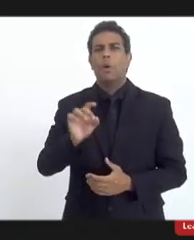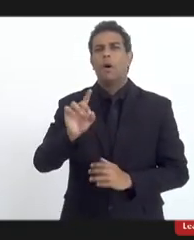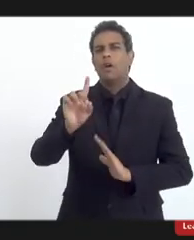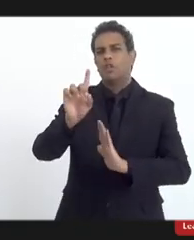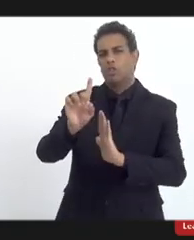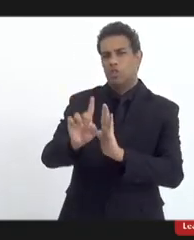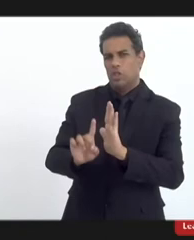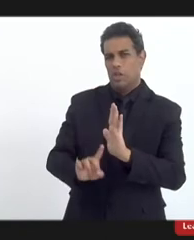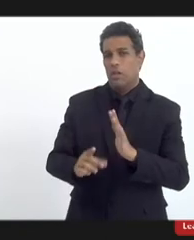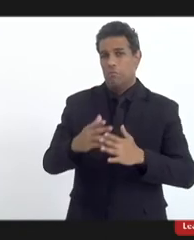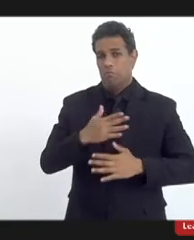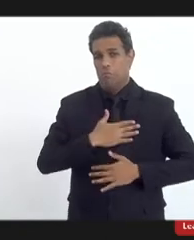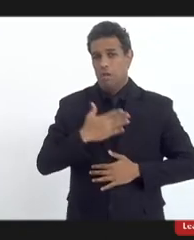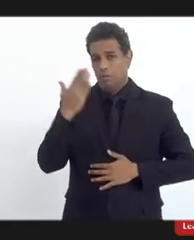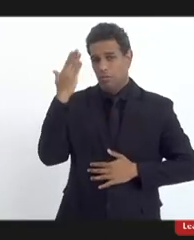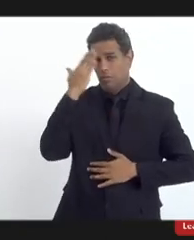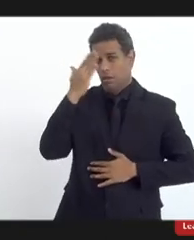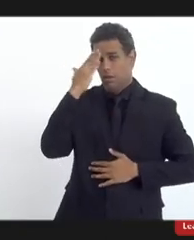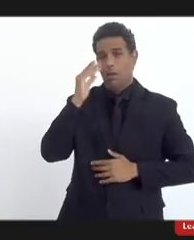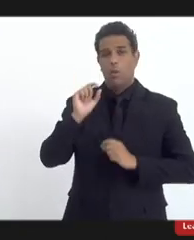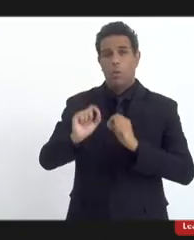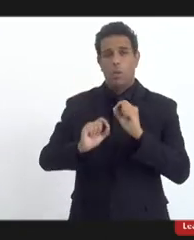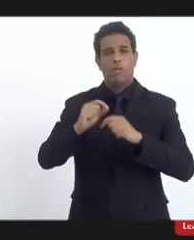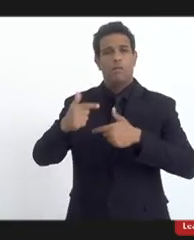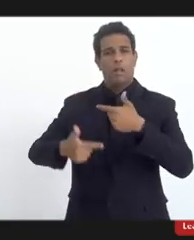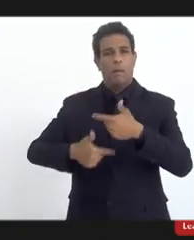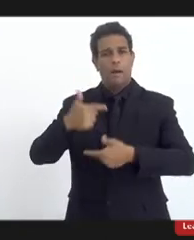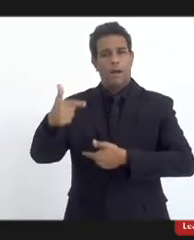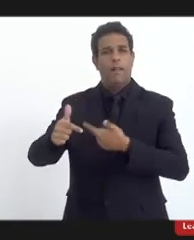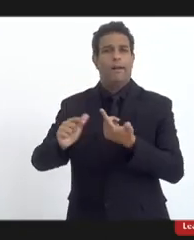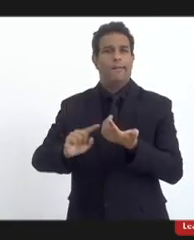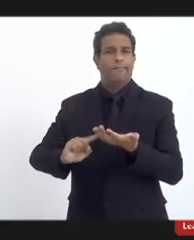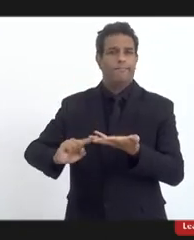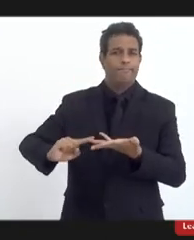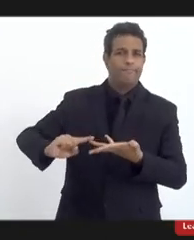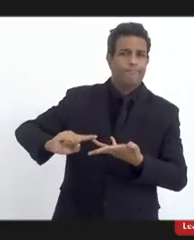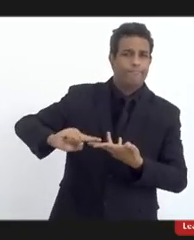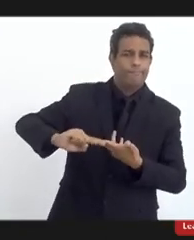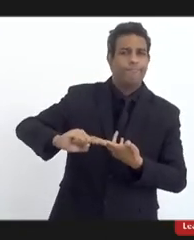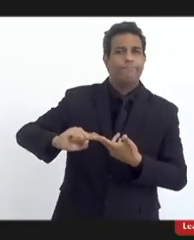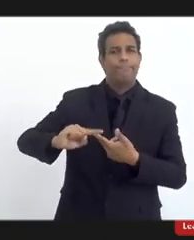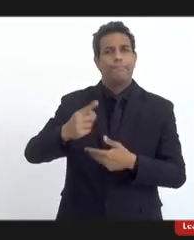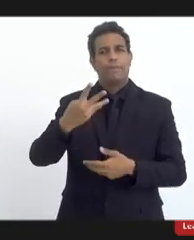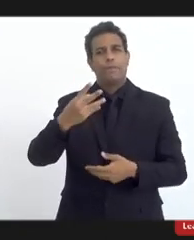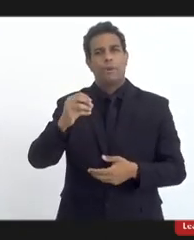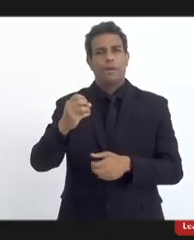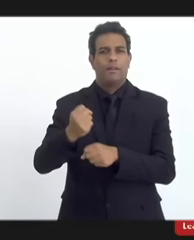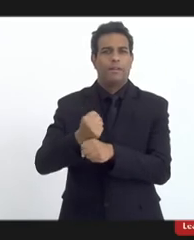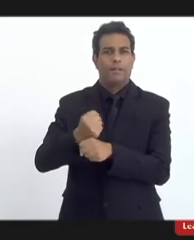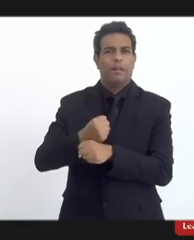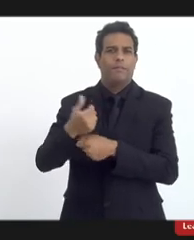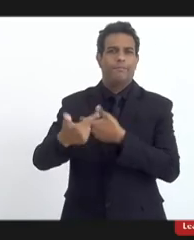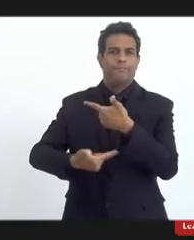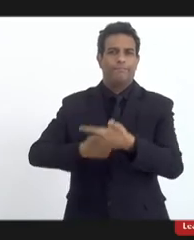eu entendo depois de trabalhar com isso durante os últimos 40 anos